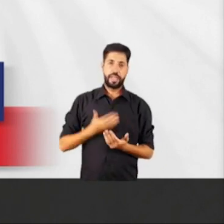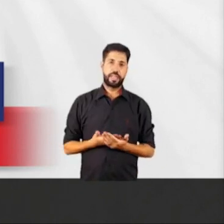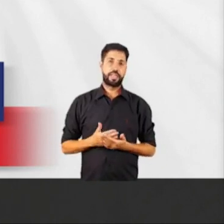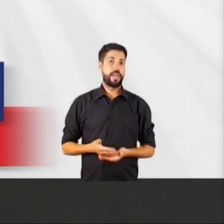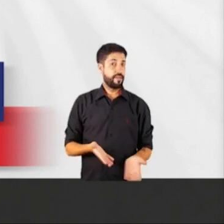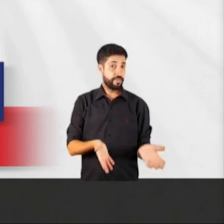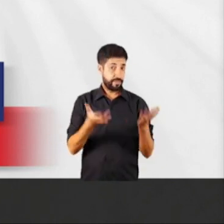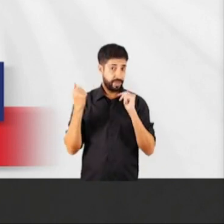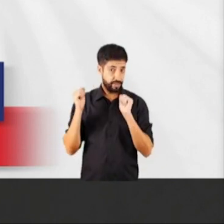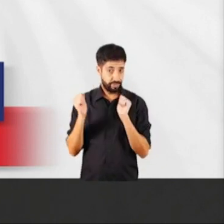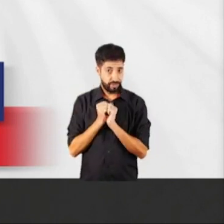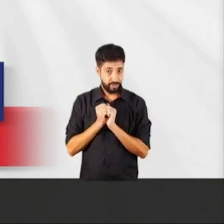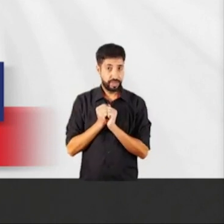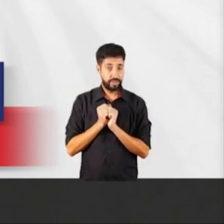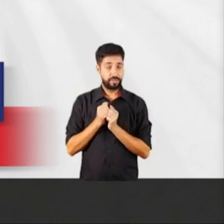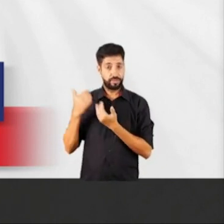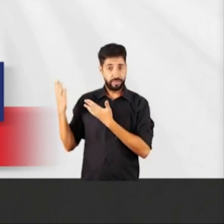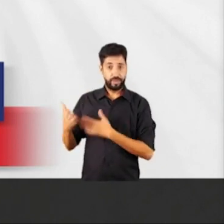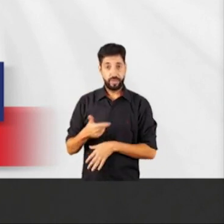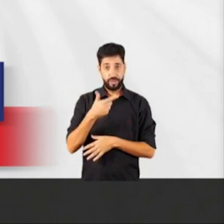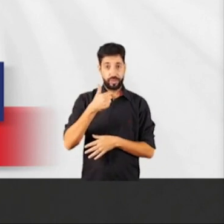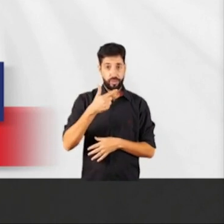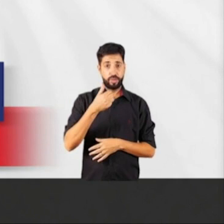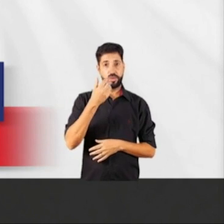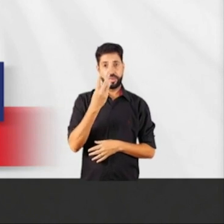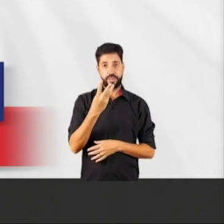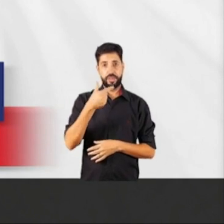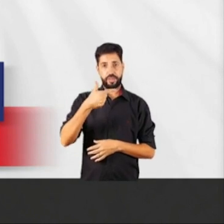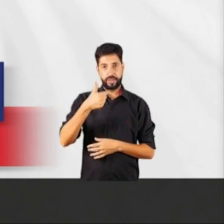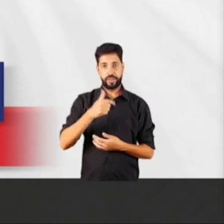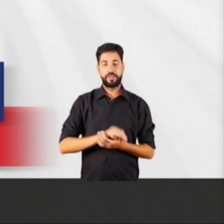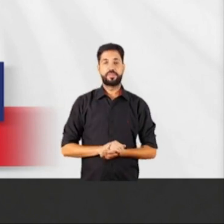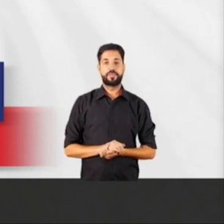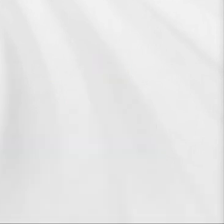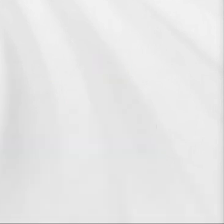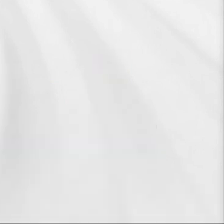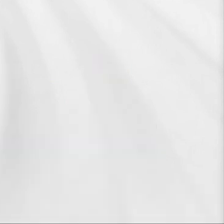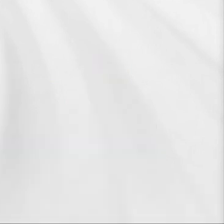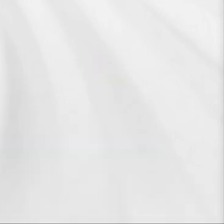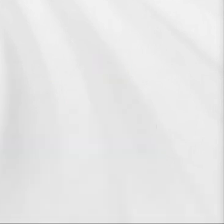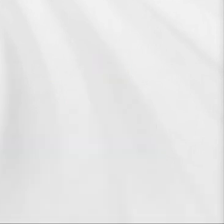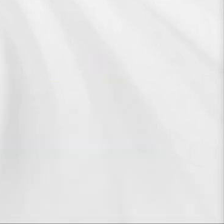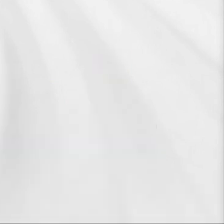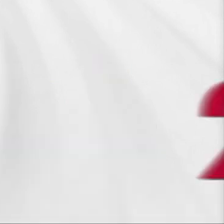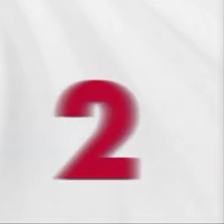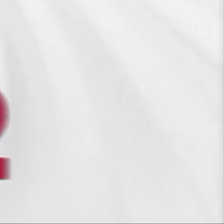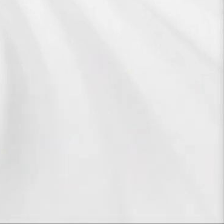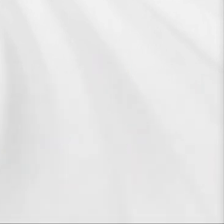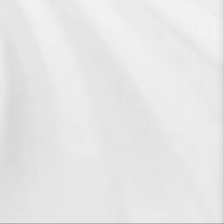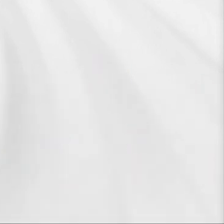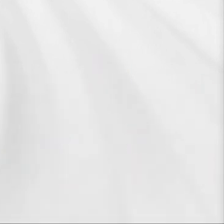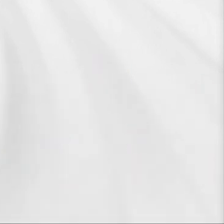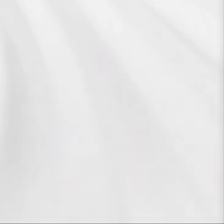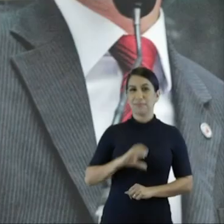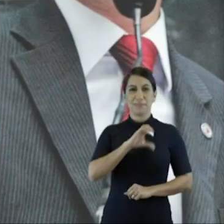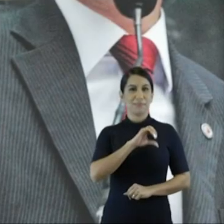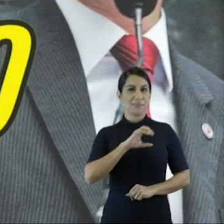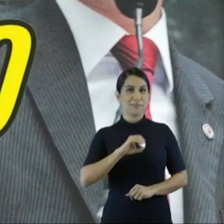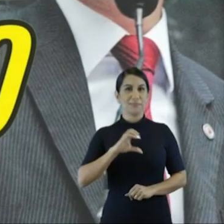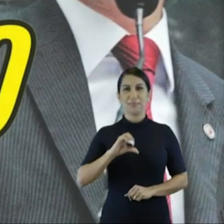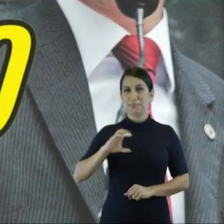acreditar. Vem comigo, Cristina Carvalho, 12,312. PDT 12.